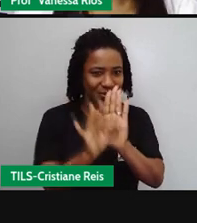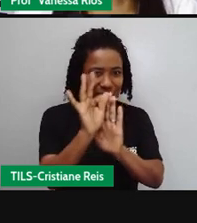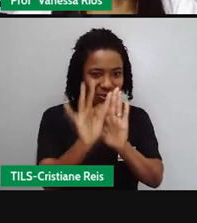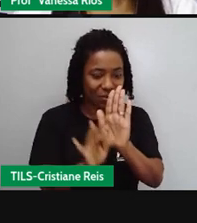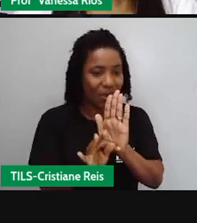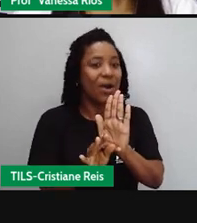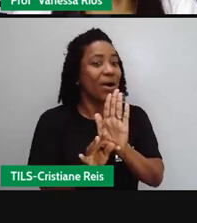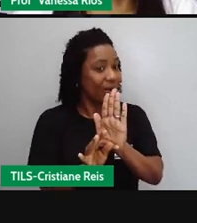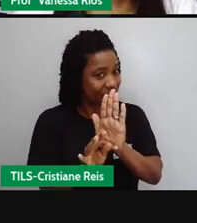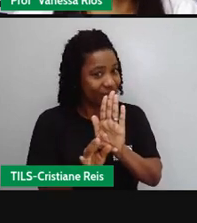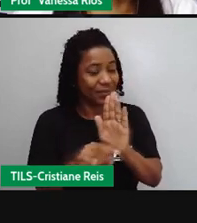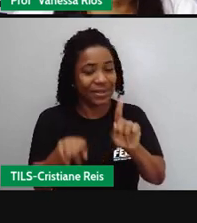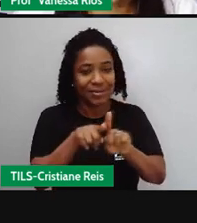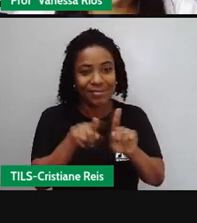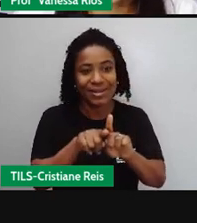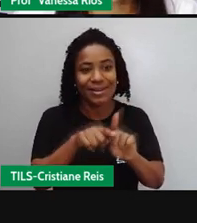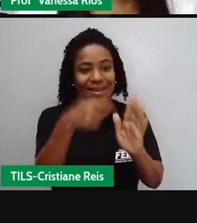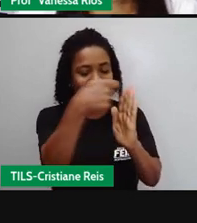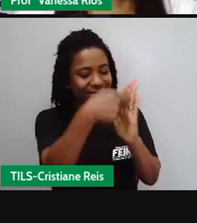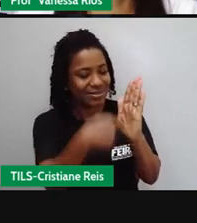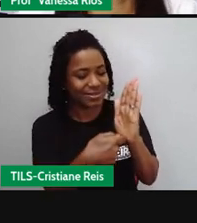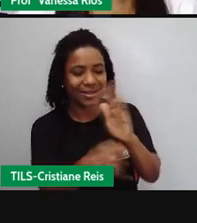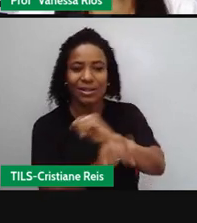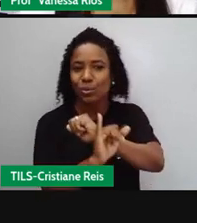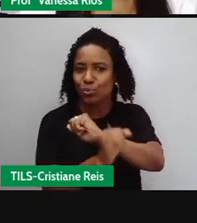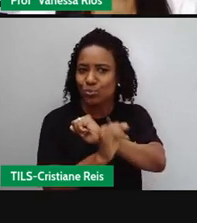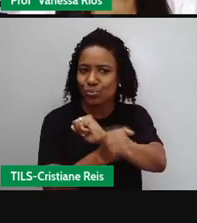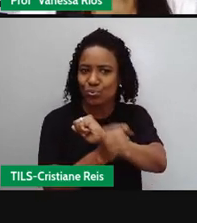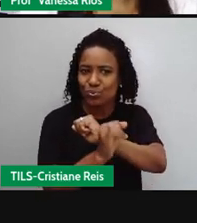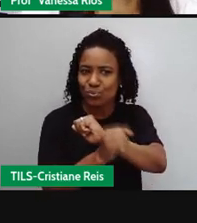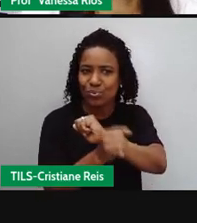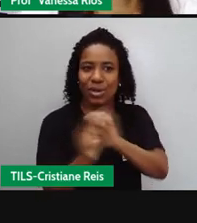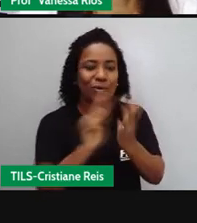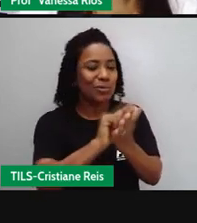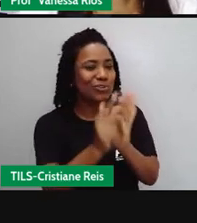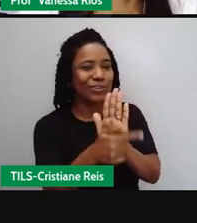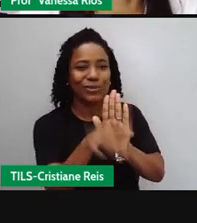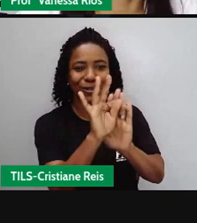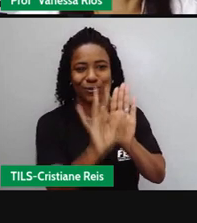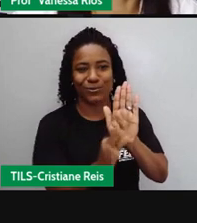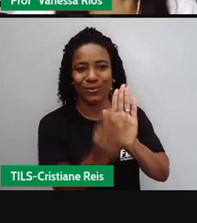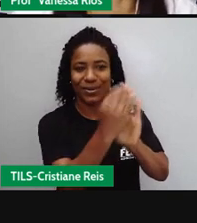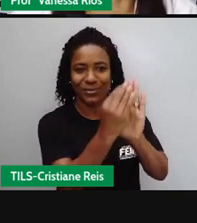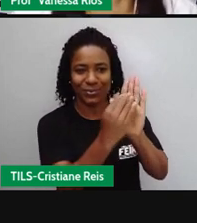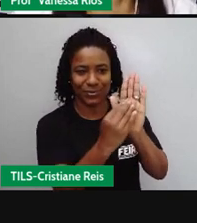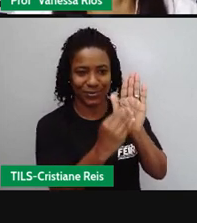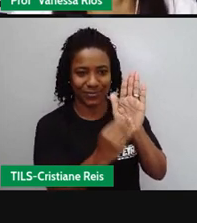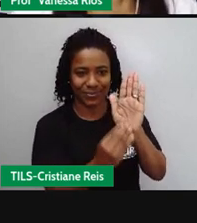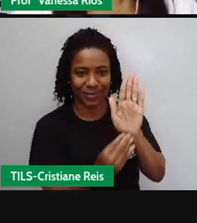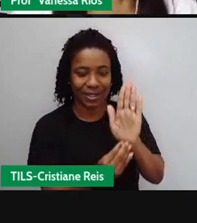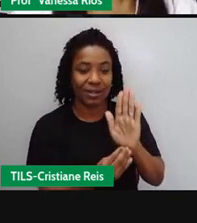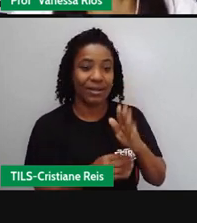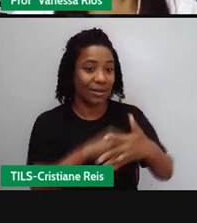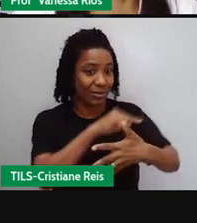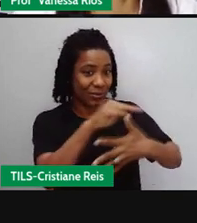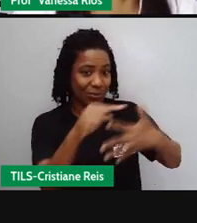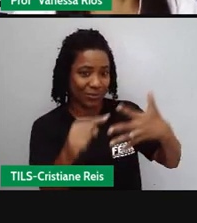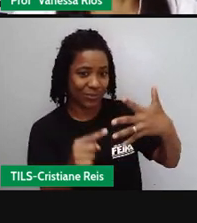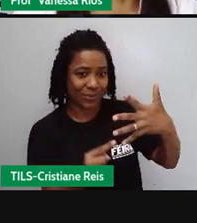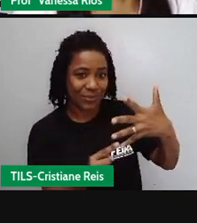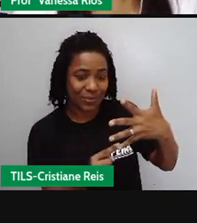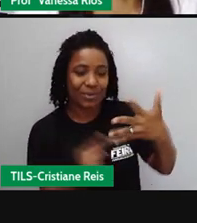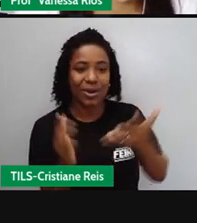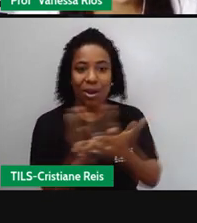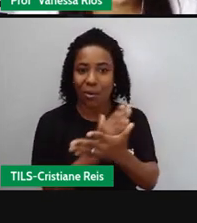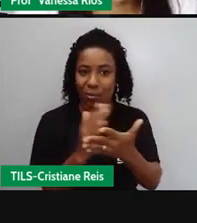trazem aí a escrita das crônicas, né, como um dos gêneros textuais produzidos por eles. E aí existem alguns